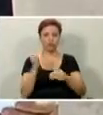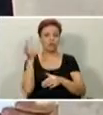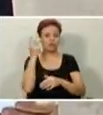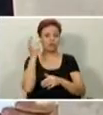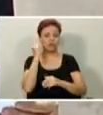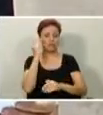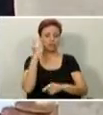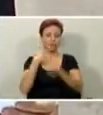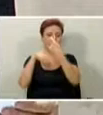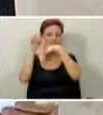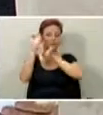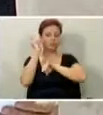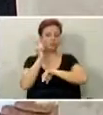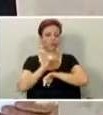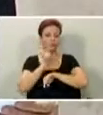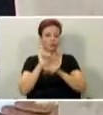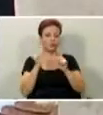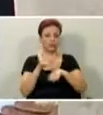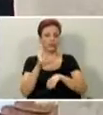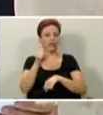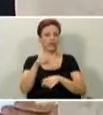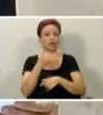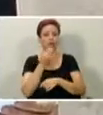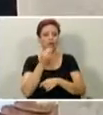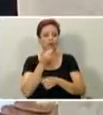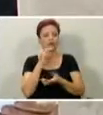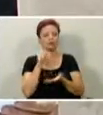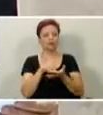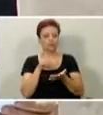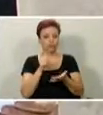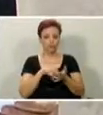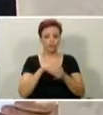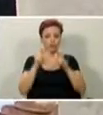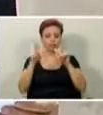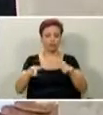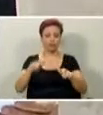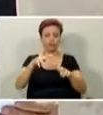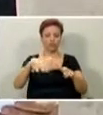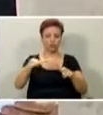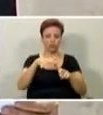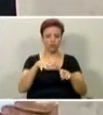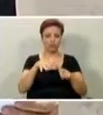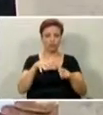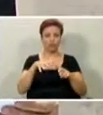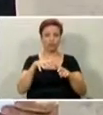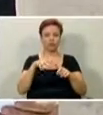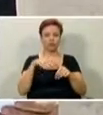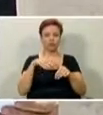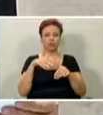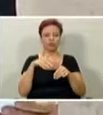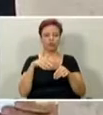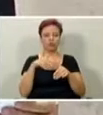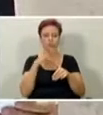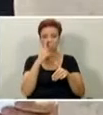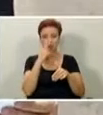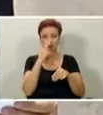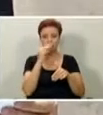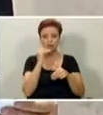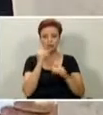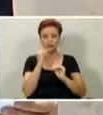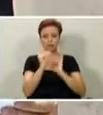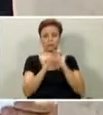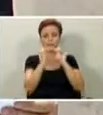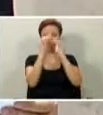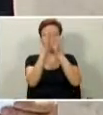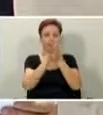Essa é uma real oportunidade para que esses espaços parem de andar de lado, como há tempo vem andando de